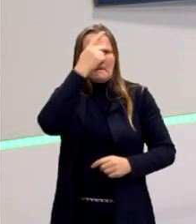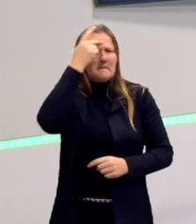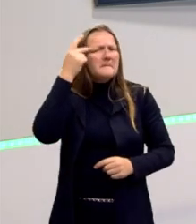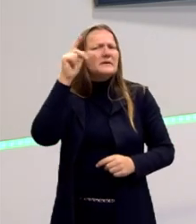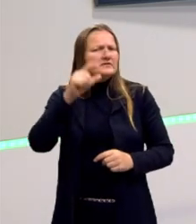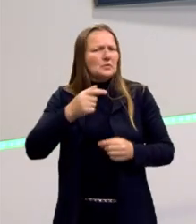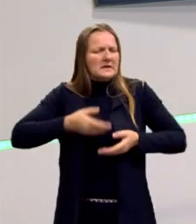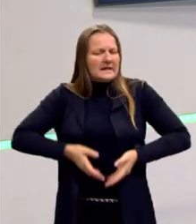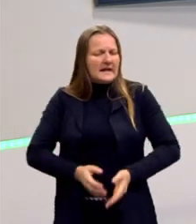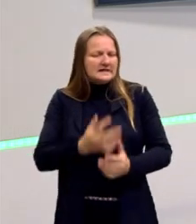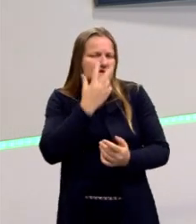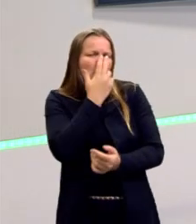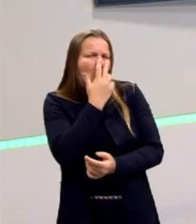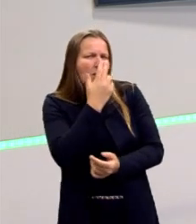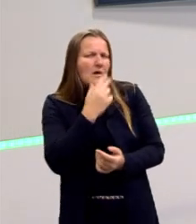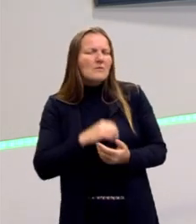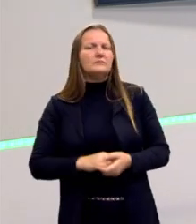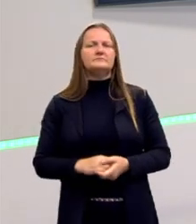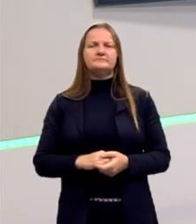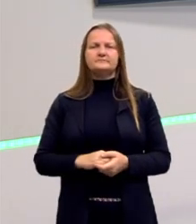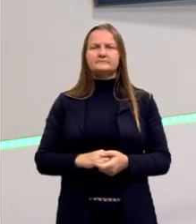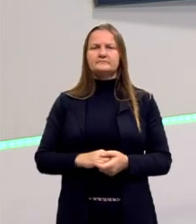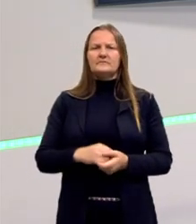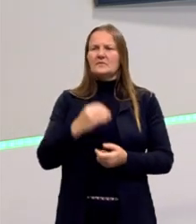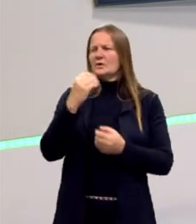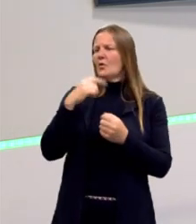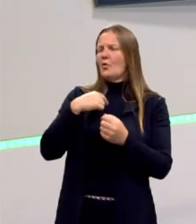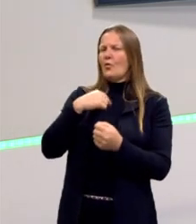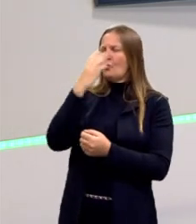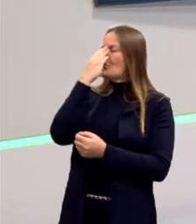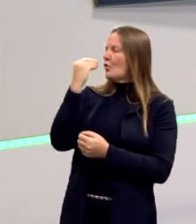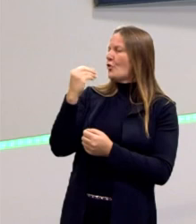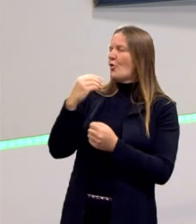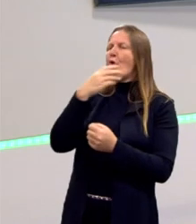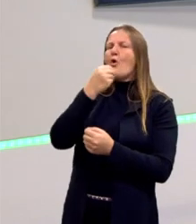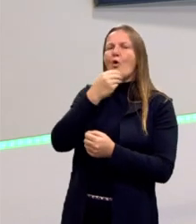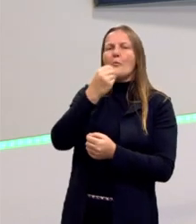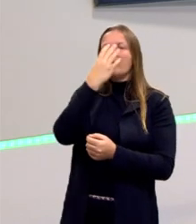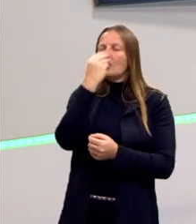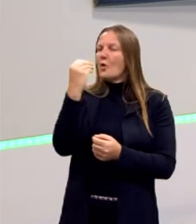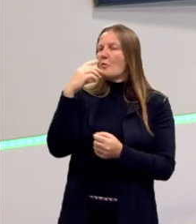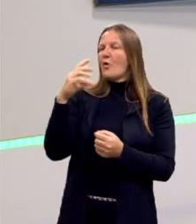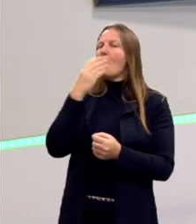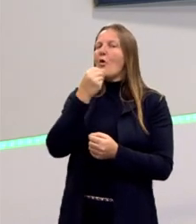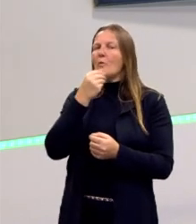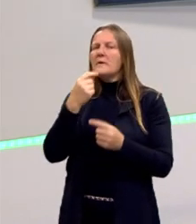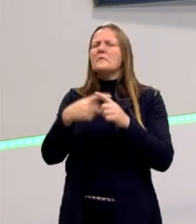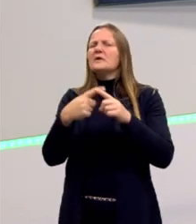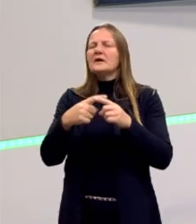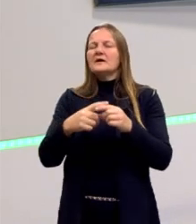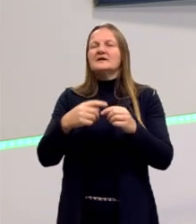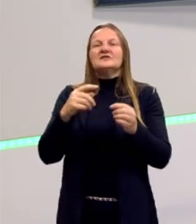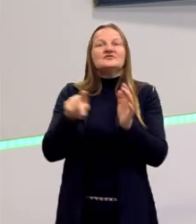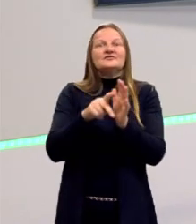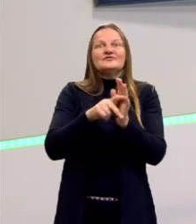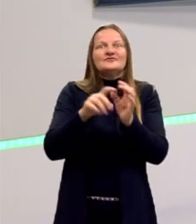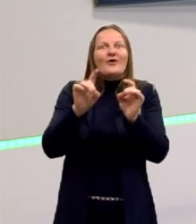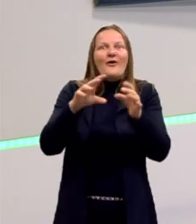que o homem é lobo do homem. Aí o Luca vai dizer que só era livre quem tivesse propriedade.